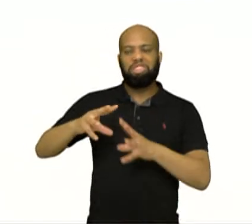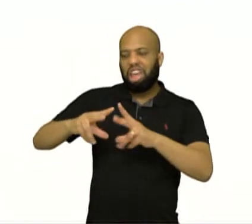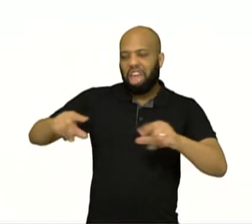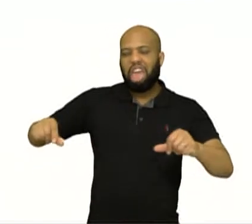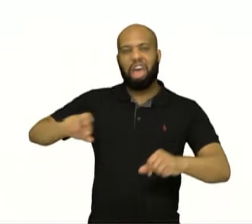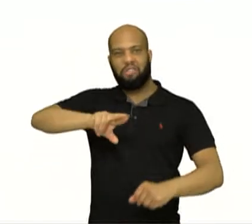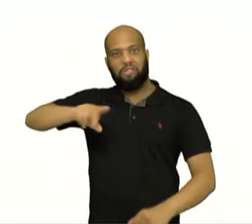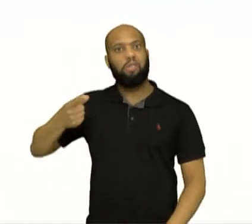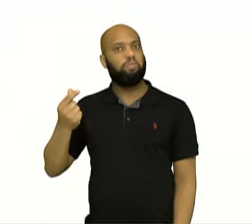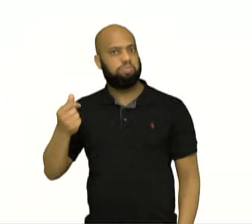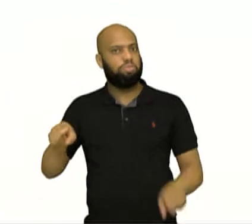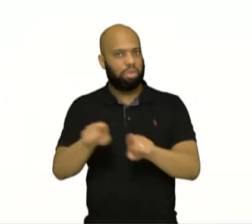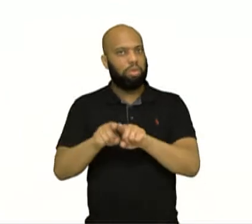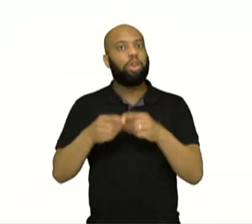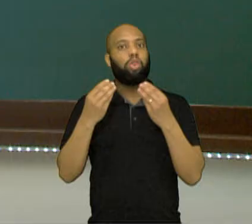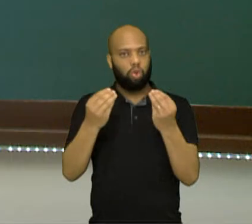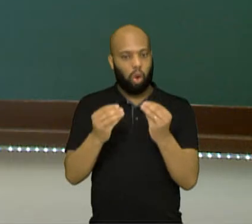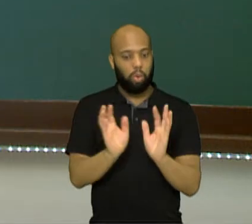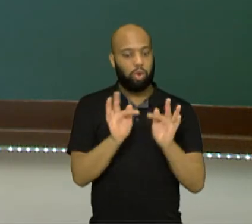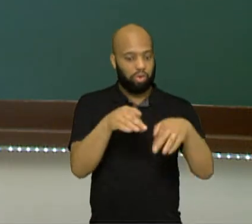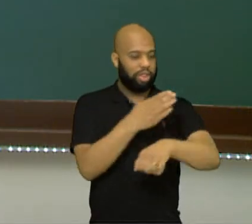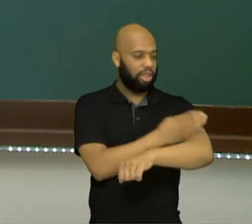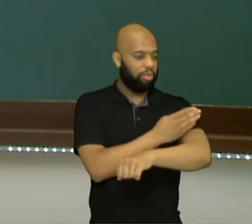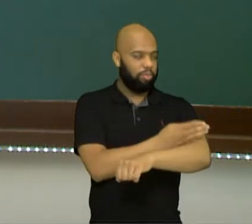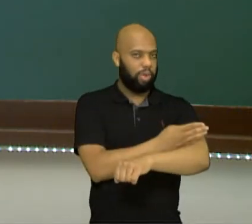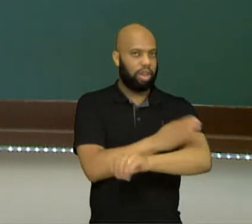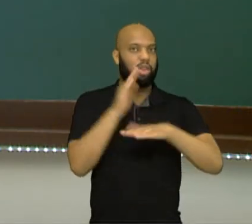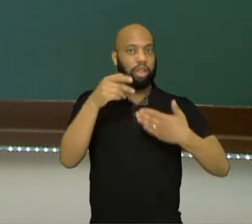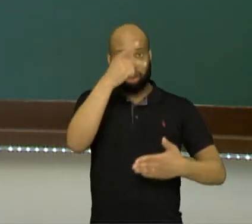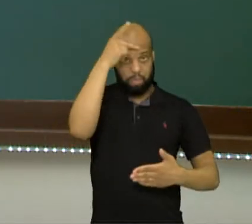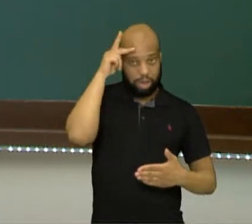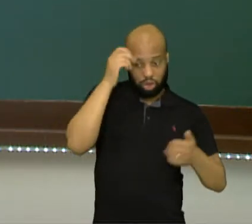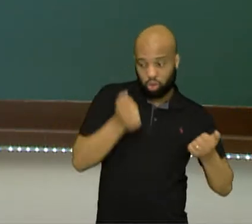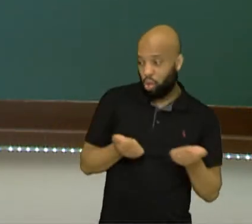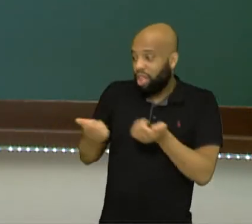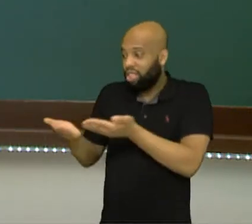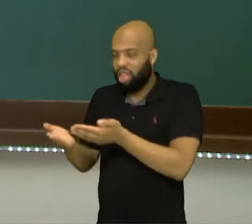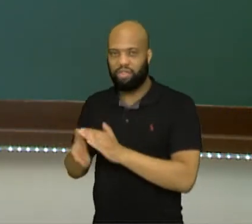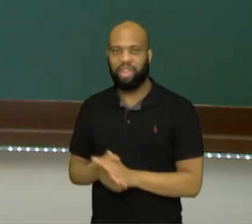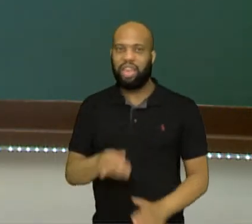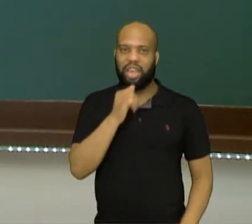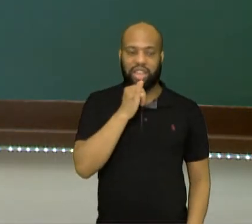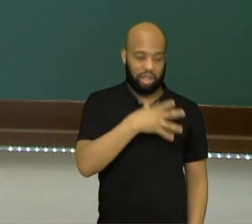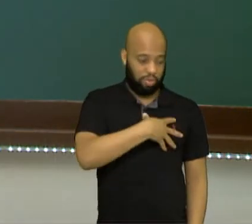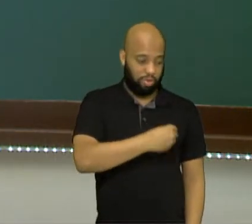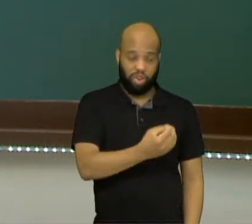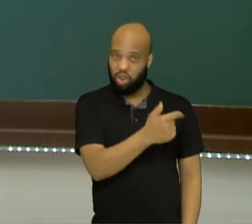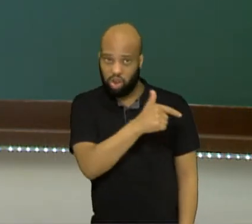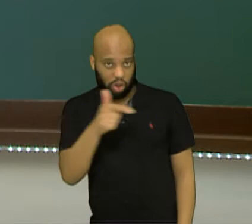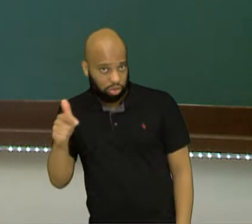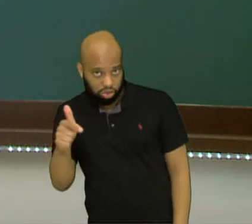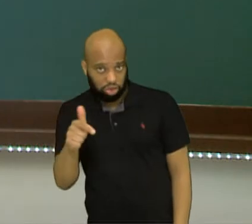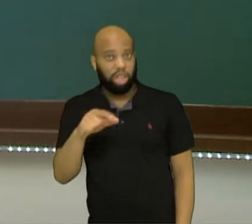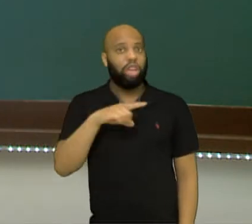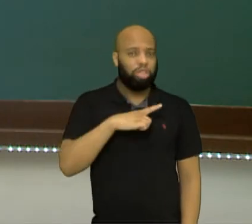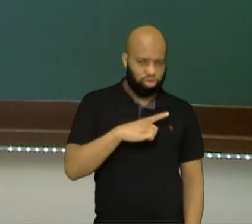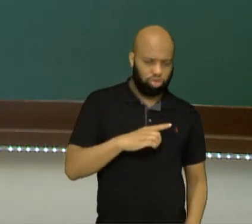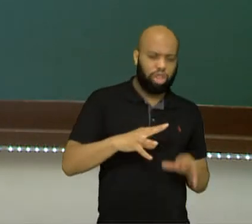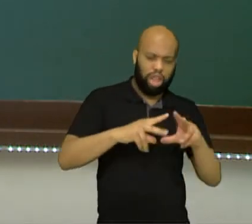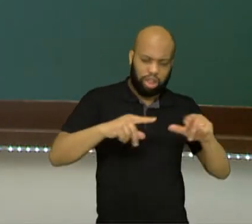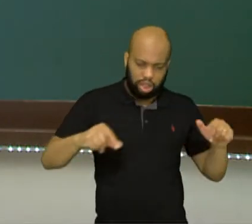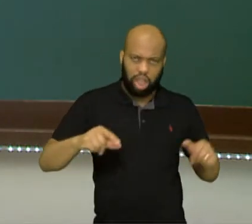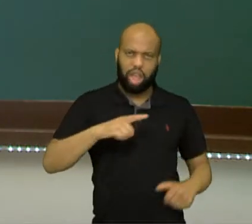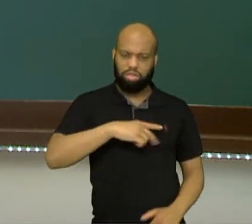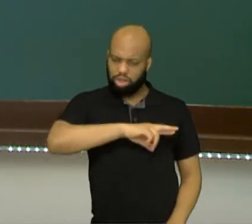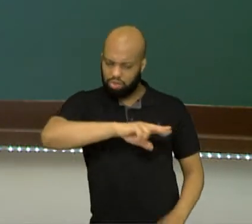certo? E isso vai acontecer principalmente através de doações de quem não tinha herdeiro, né, então alguém que tinha grandes posses, não tinha herdeiros,